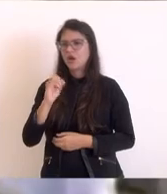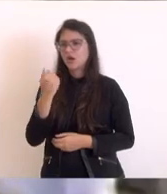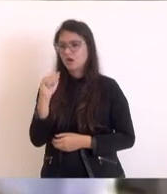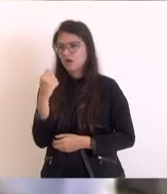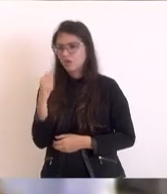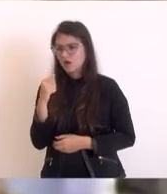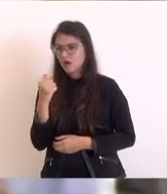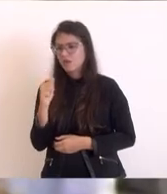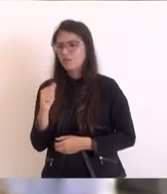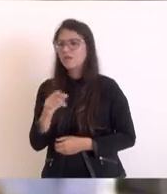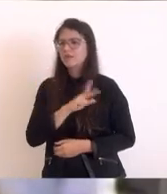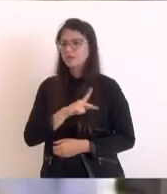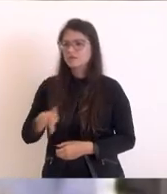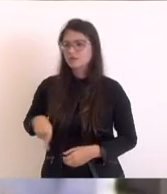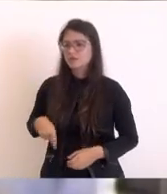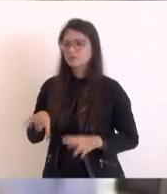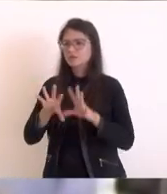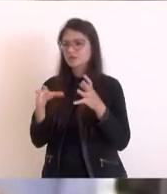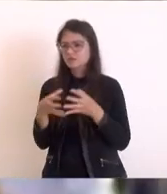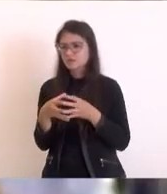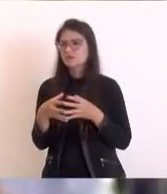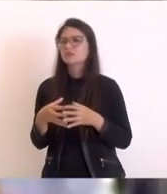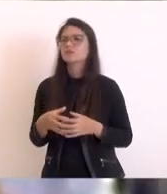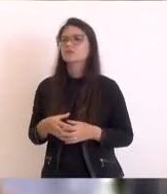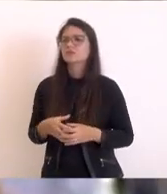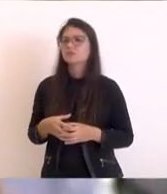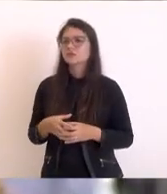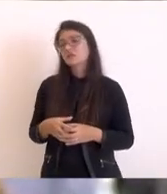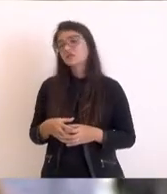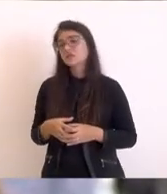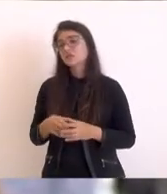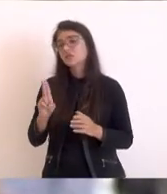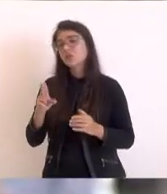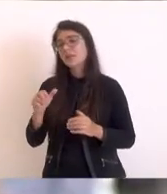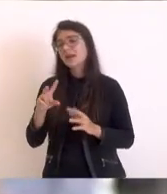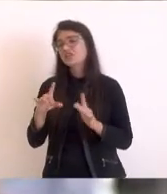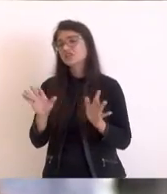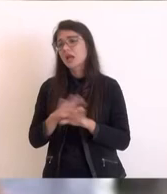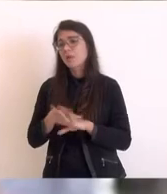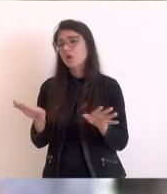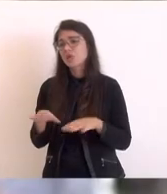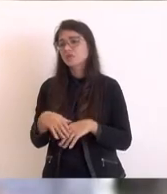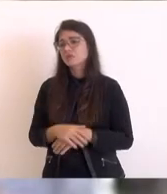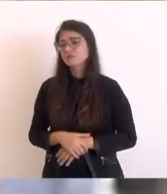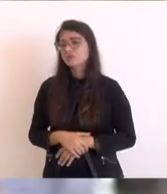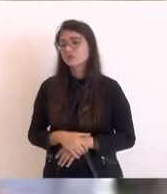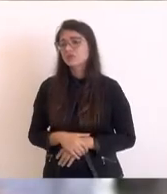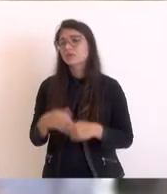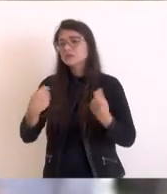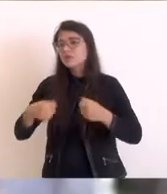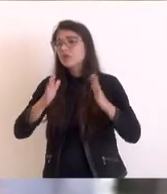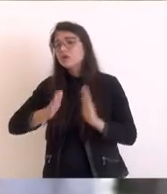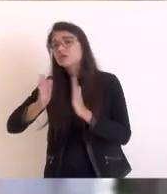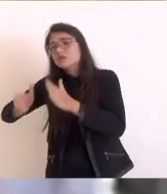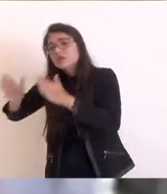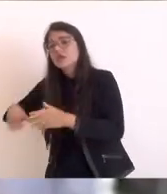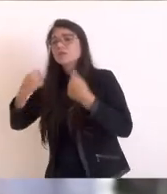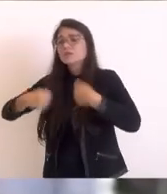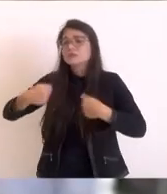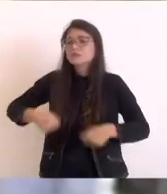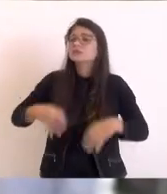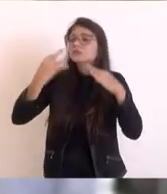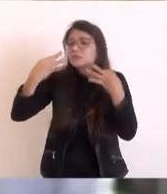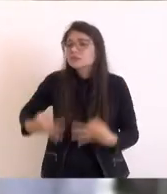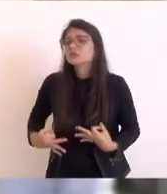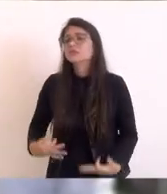a presidência do convênio, do consórcio, e nunca mais deu em nada. Então, nós temos que se organizar, nós temos que chegar nessa região, nós